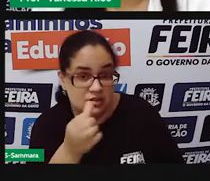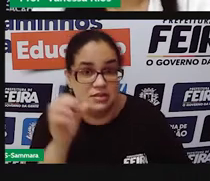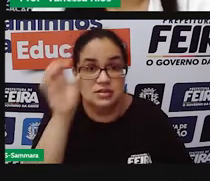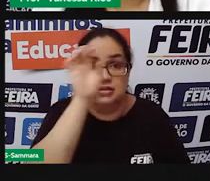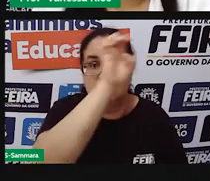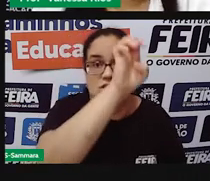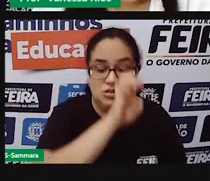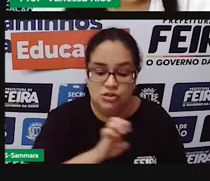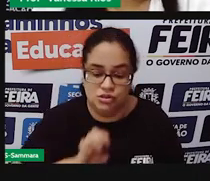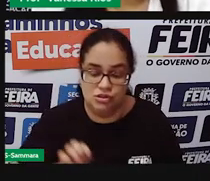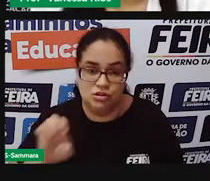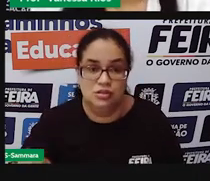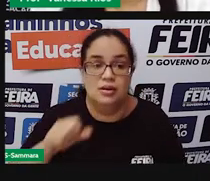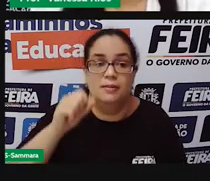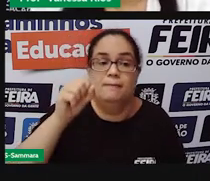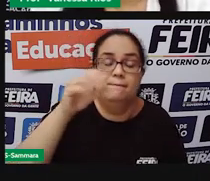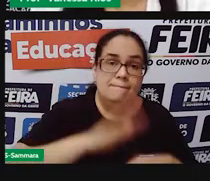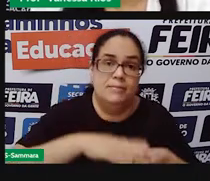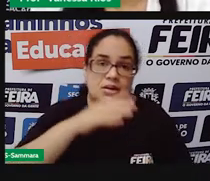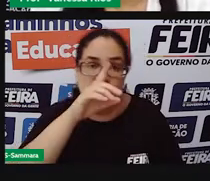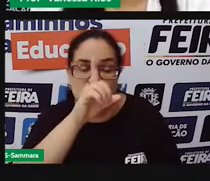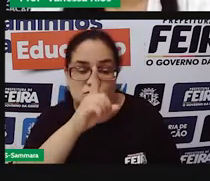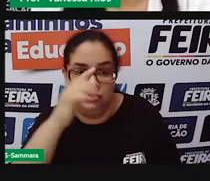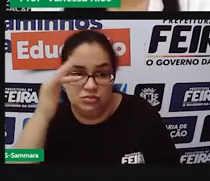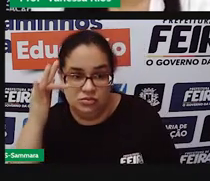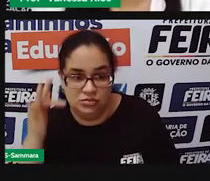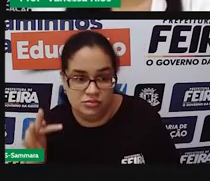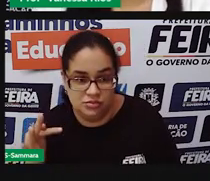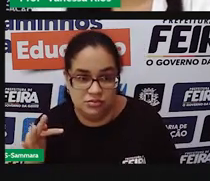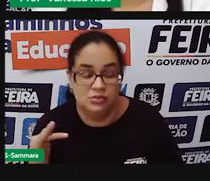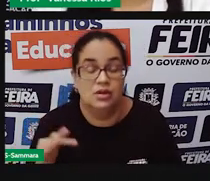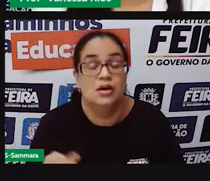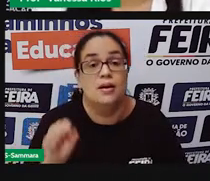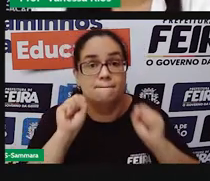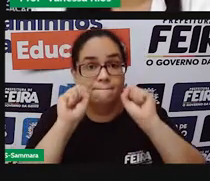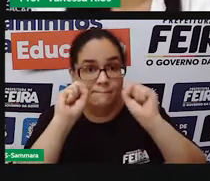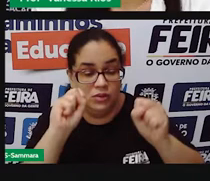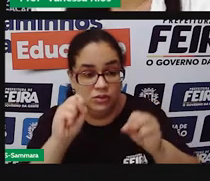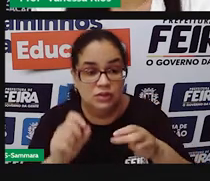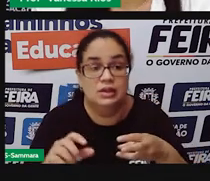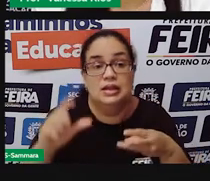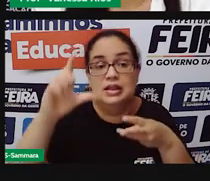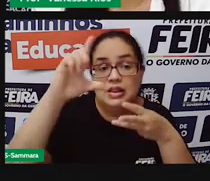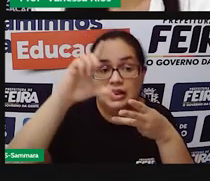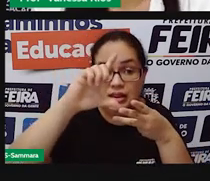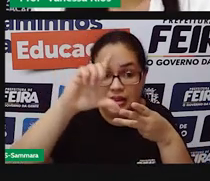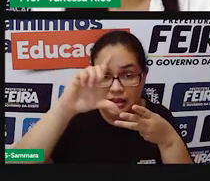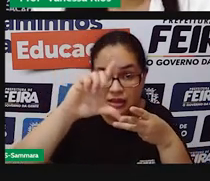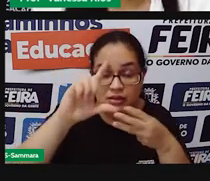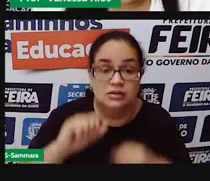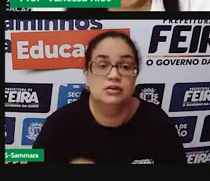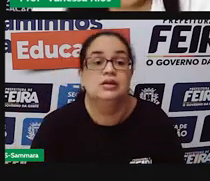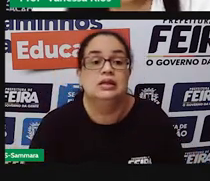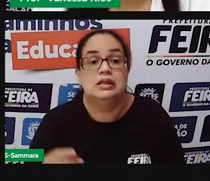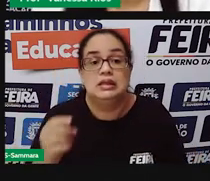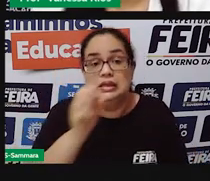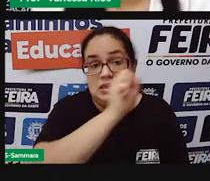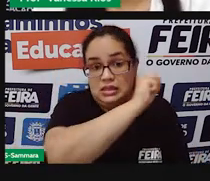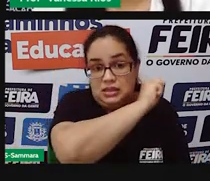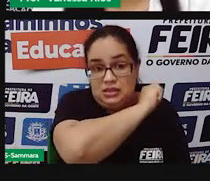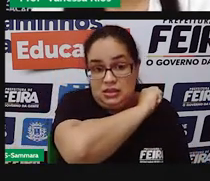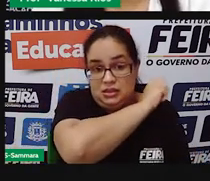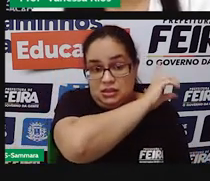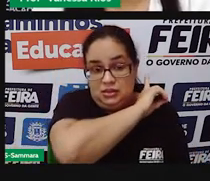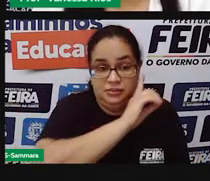né, mais um Distrito Federal, a gente observa no poder legislativo a presença dos deputados estaduais